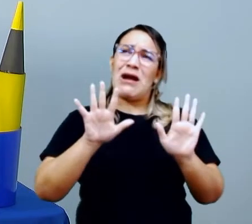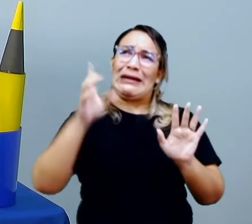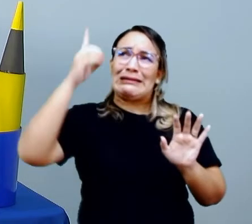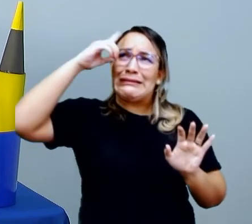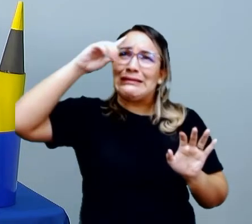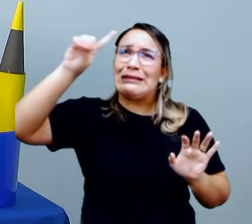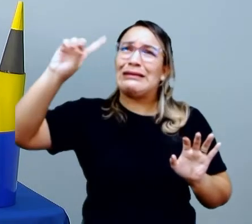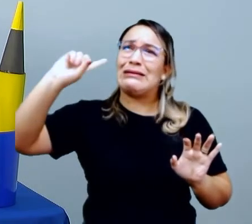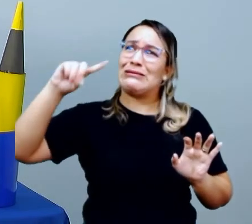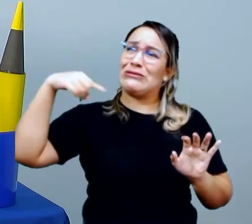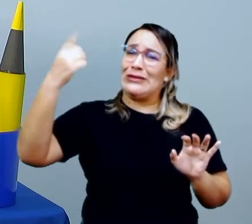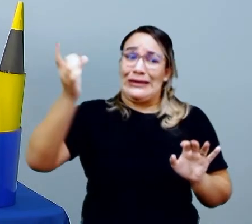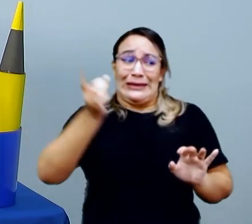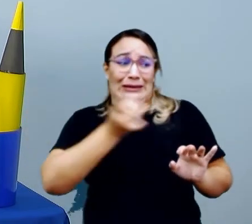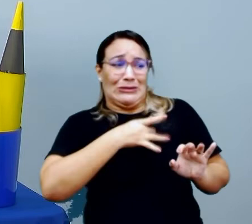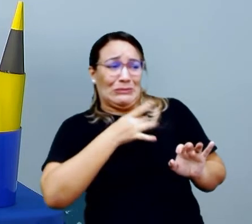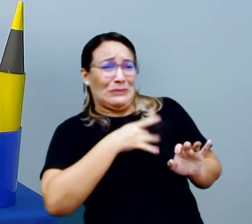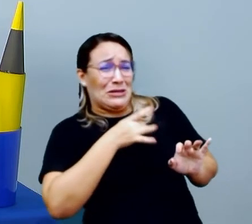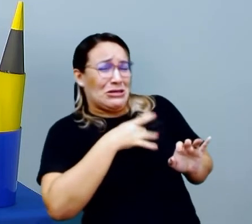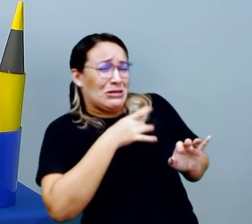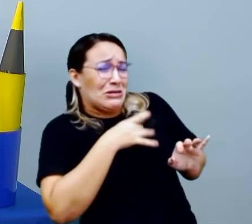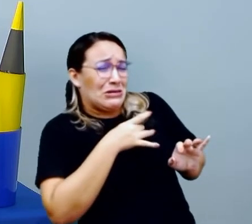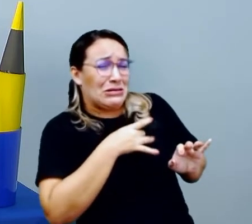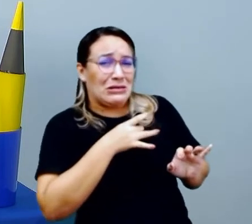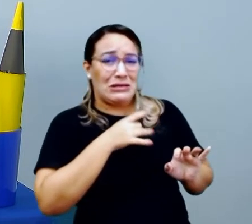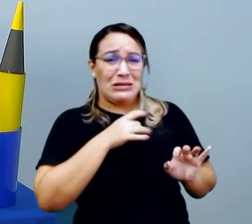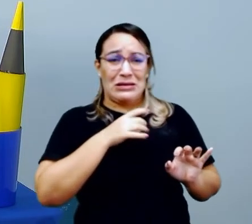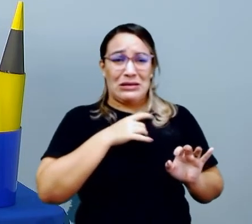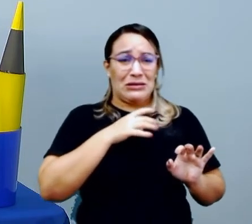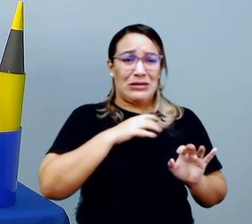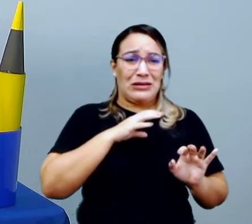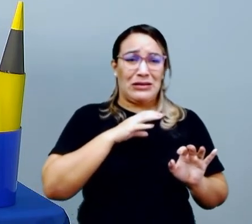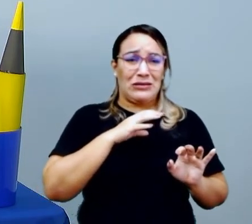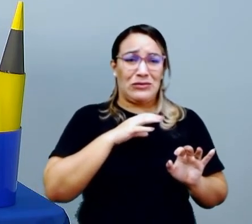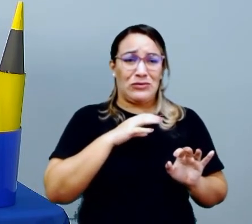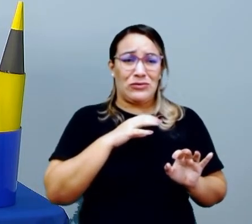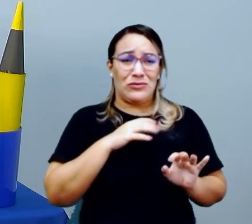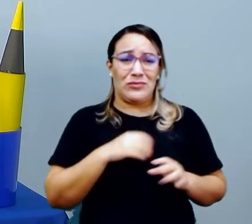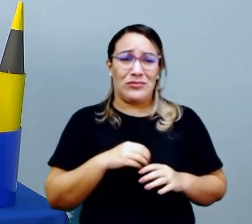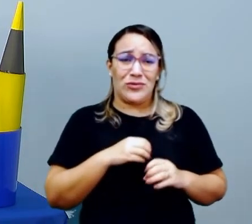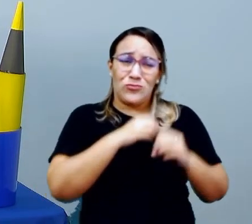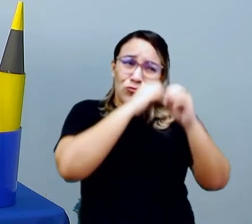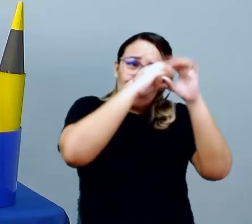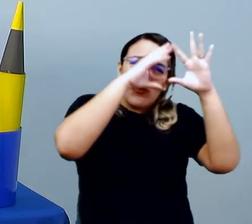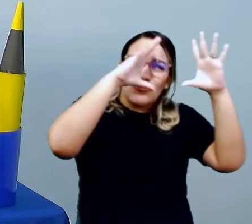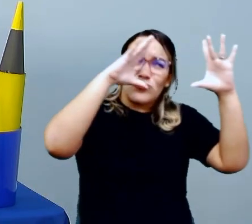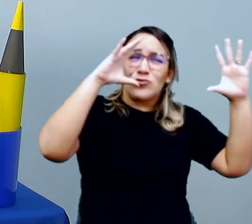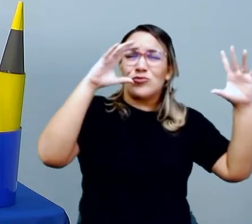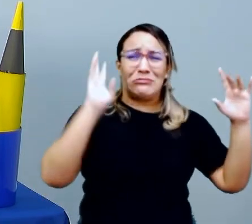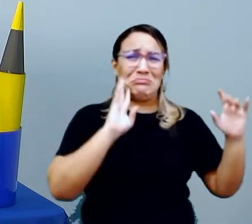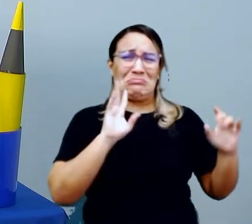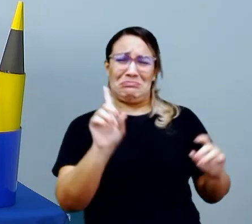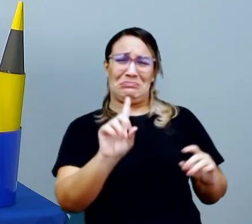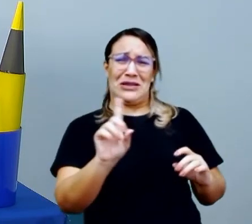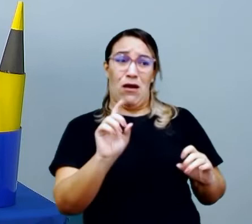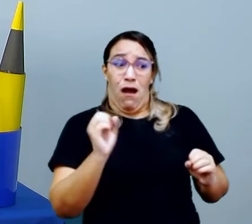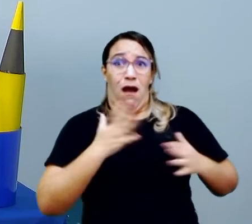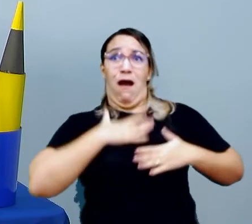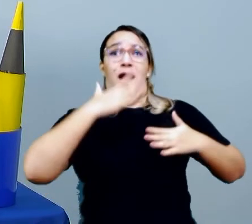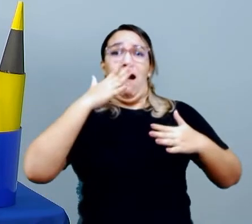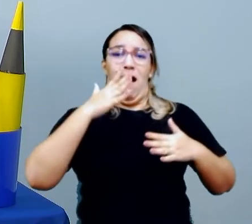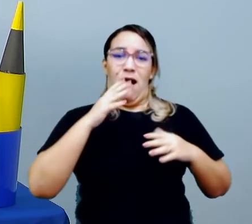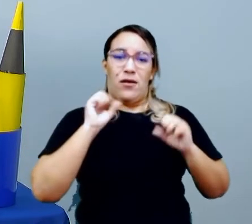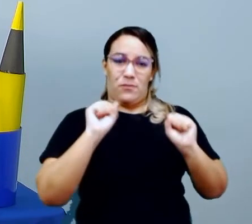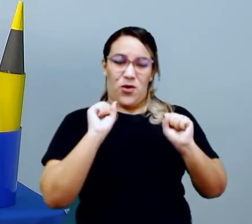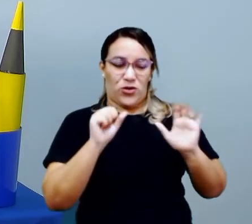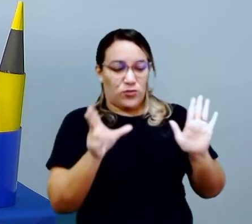dia que vocês estão com medo, um pouquinho de medo, de repente não teve um sonho muito legal, ou se assustou com alguma coisa e aí